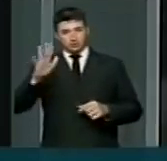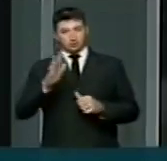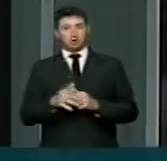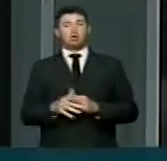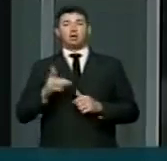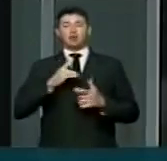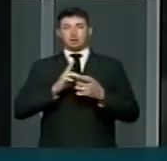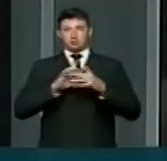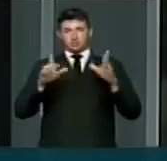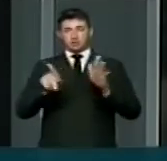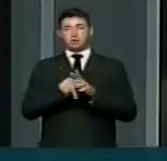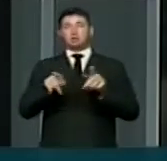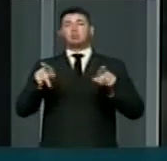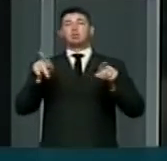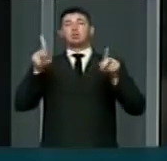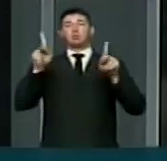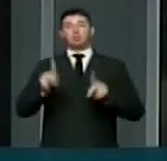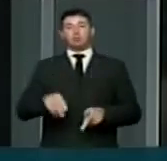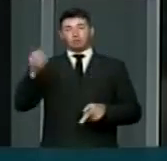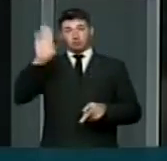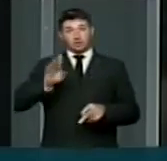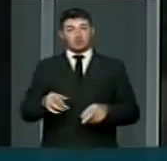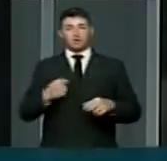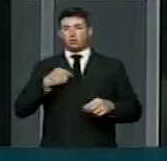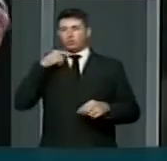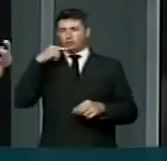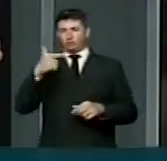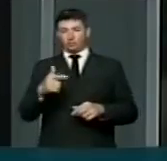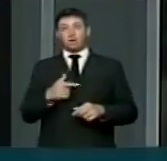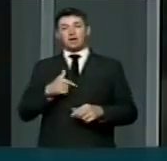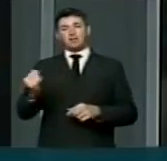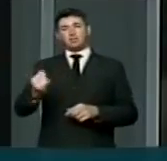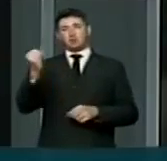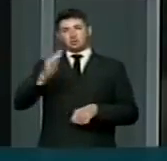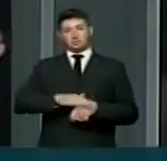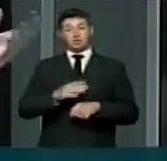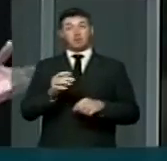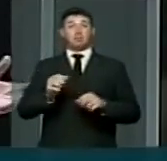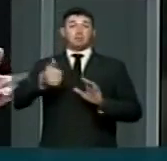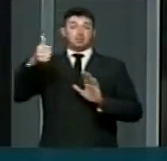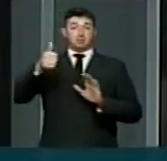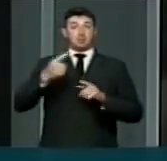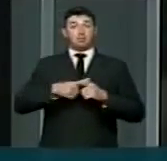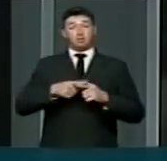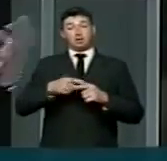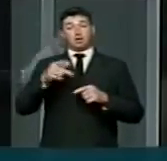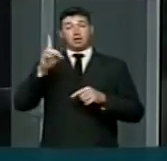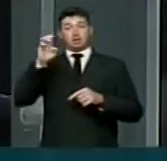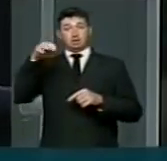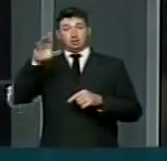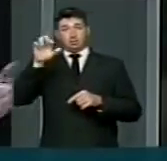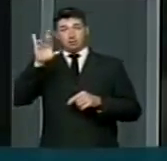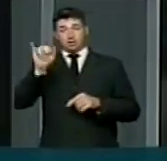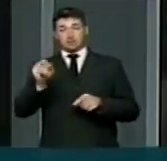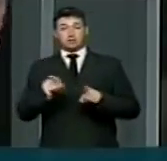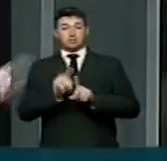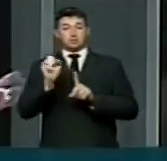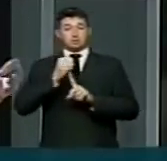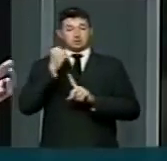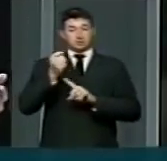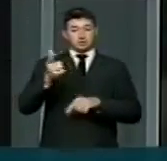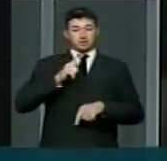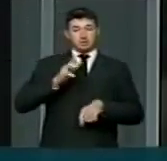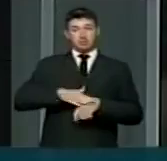Pastor Everald está à disposição do povo brasileiro e que eu não tenho dúvida, é salutar. Primeiro, para a democracia. Segundo, para que a sociedade possa ter